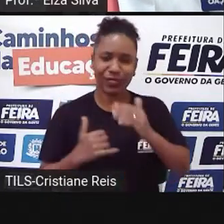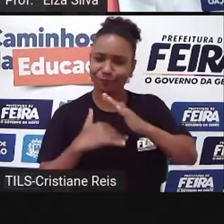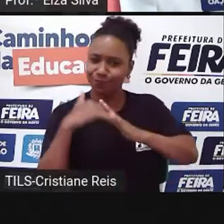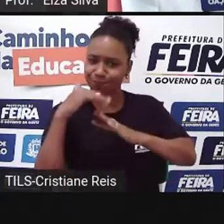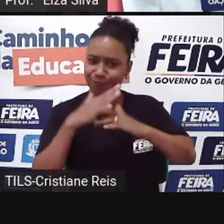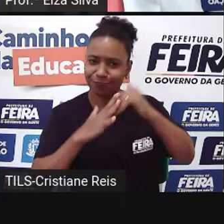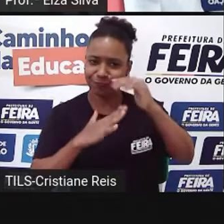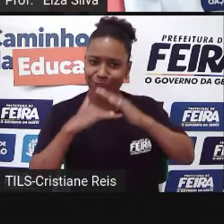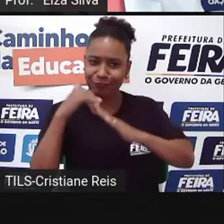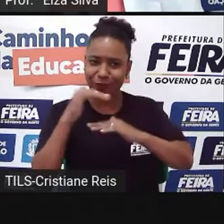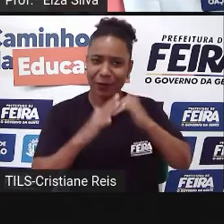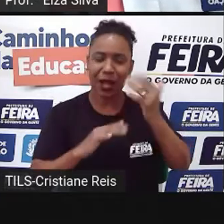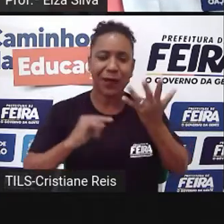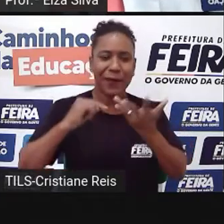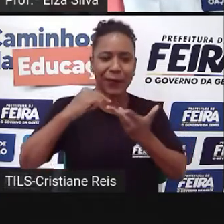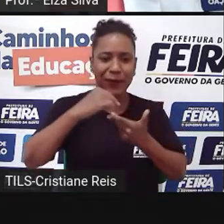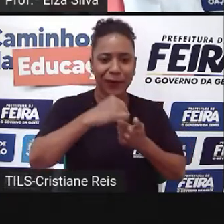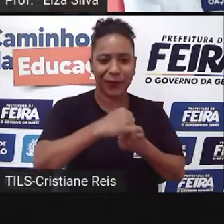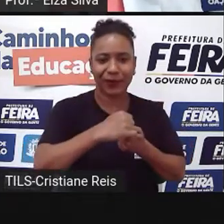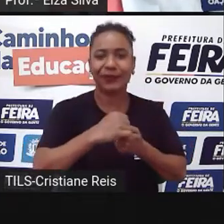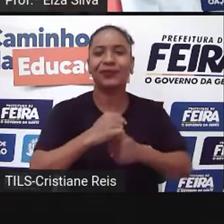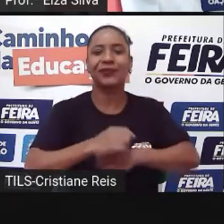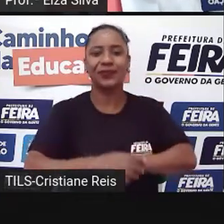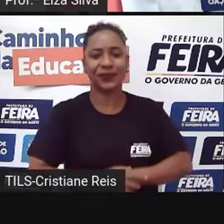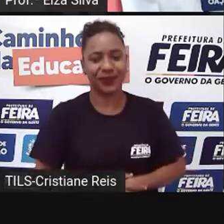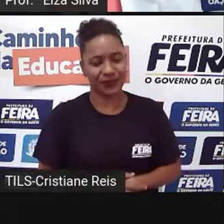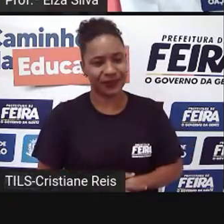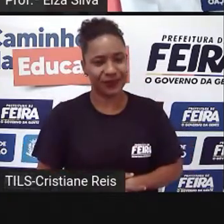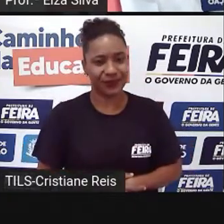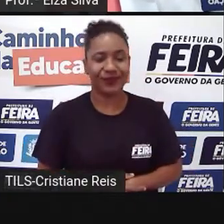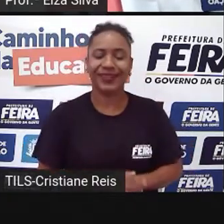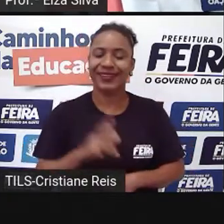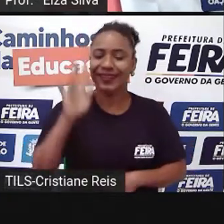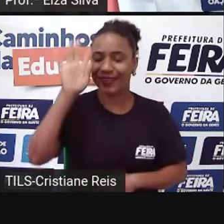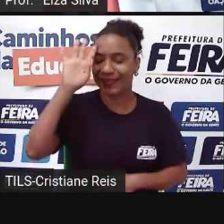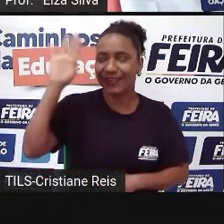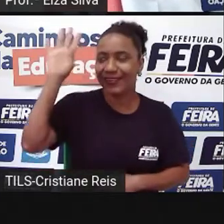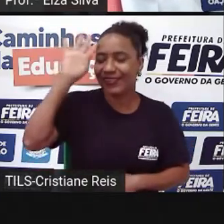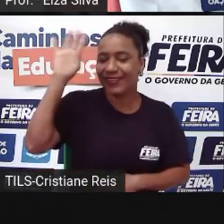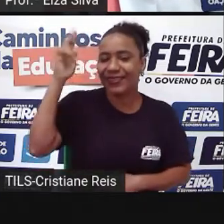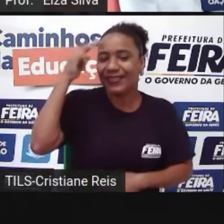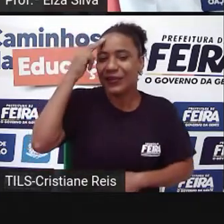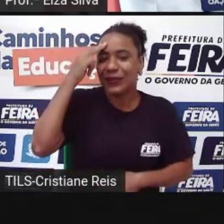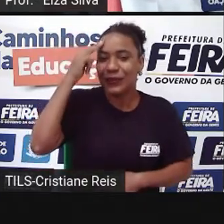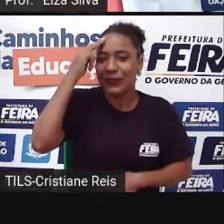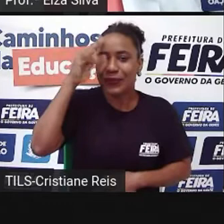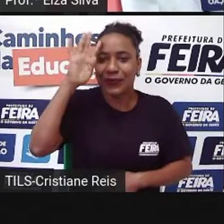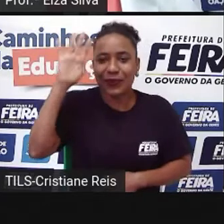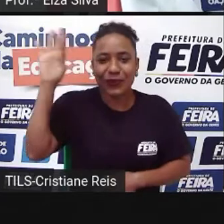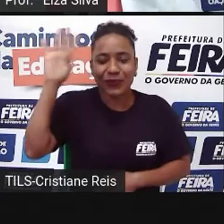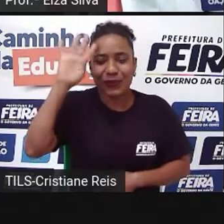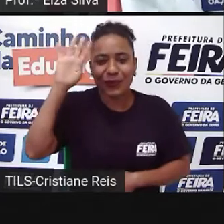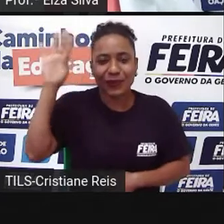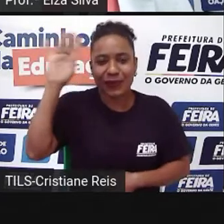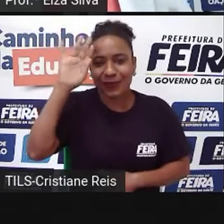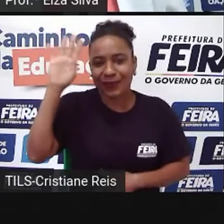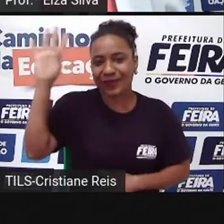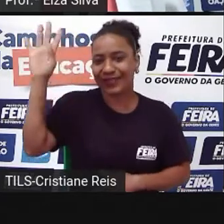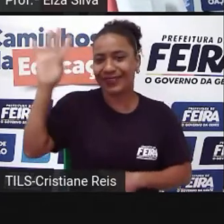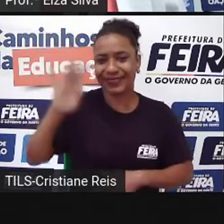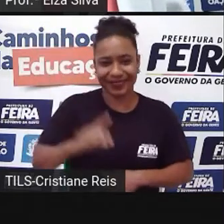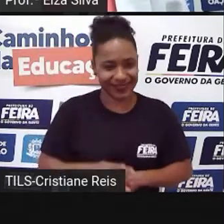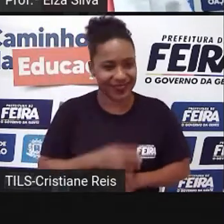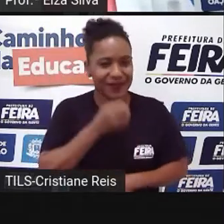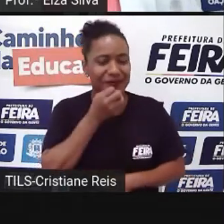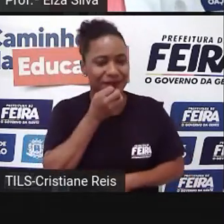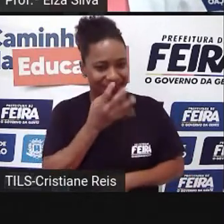muito bem Dreams and aspirations Sonhos e desejos, aspirações And hobbies, ok?